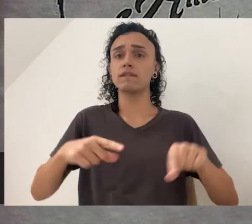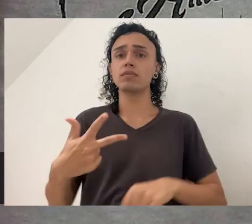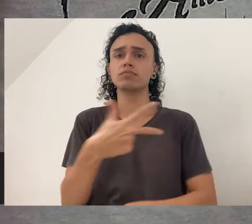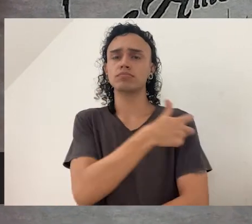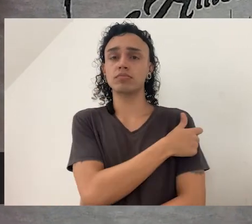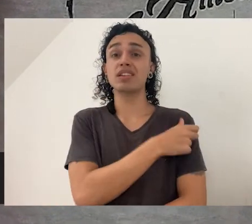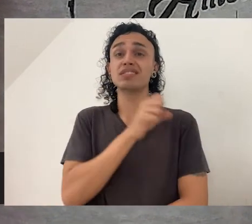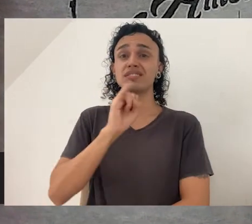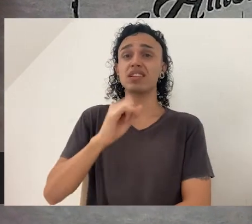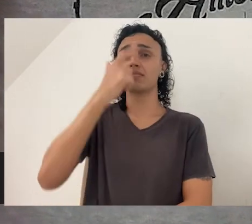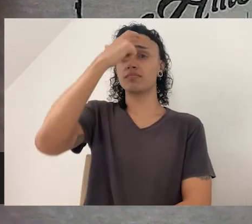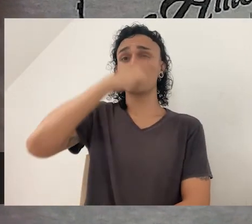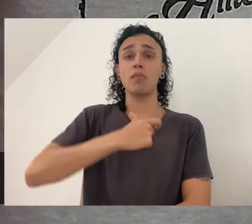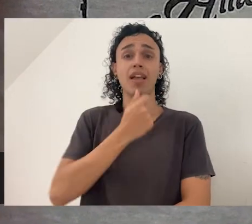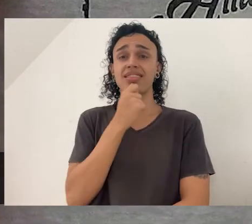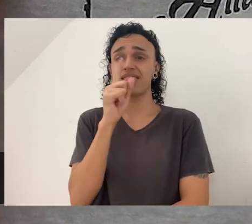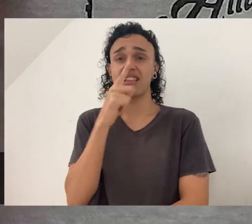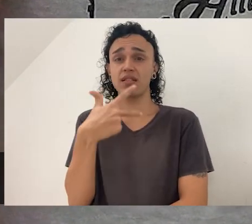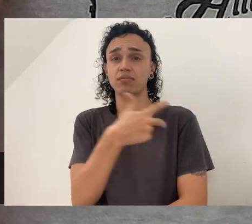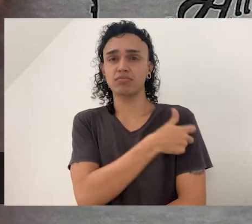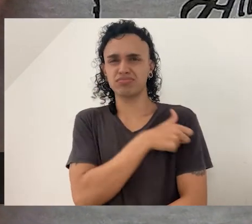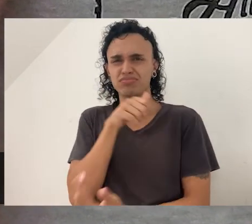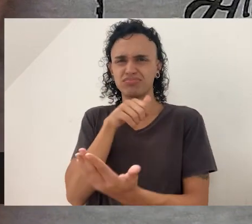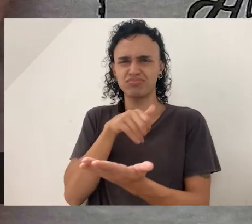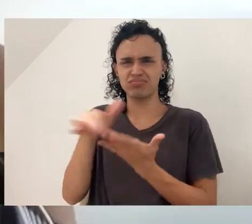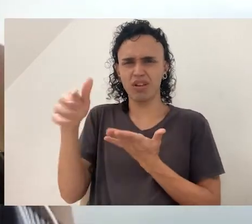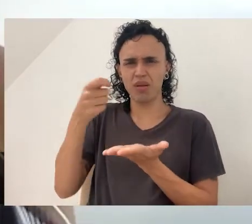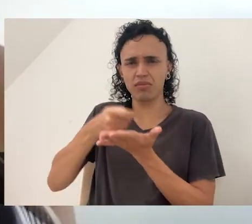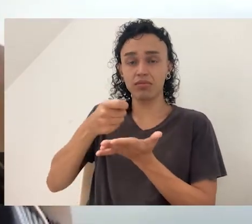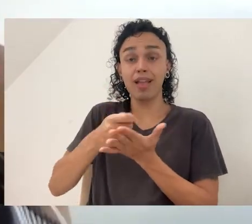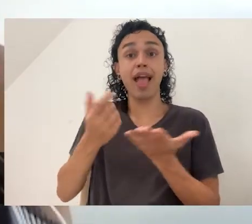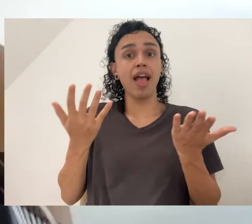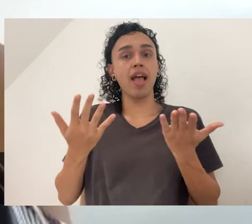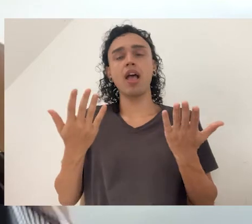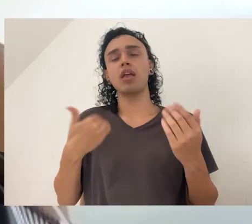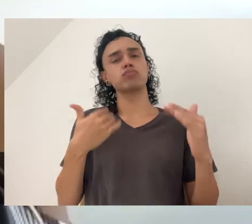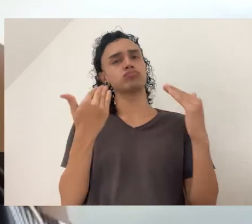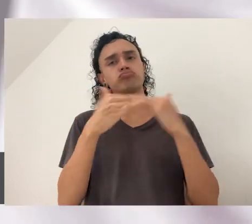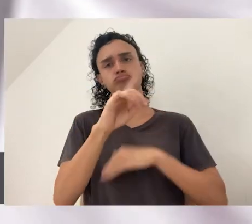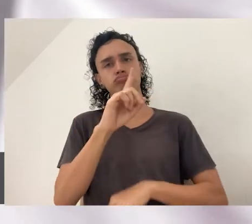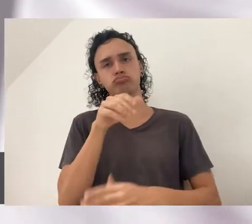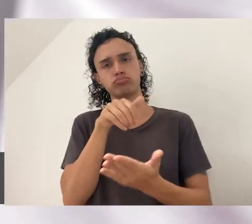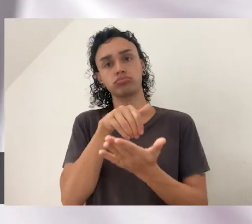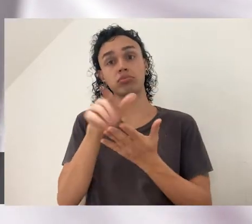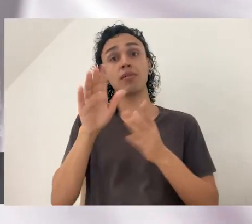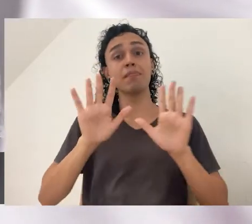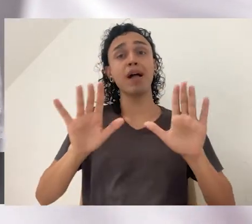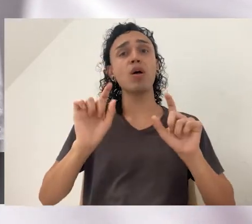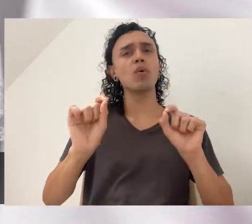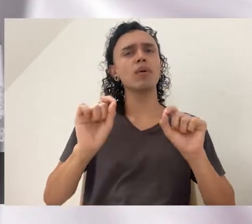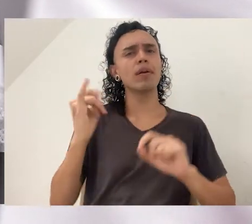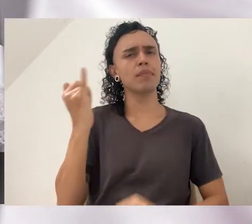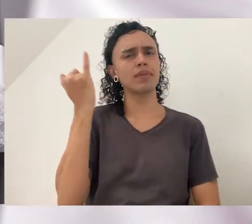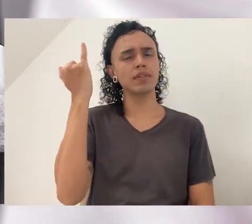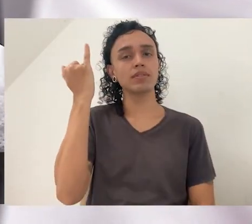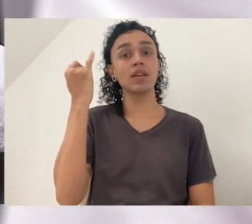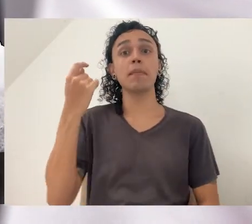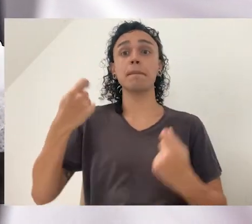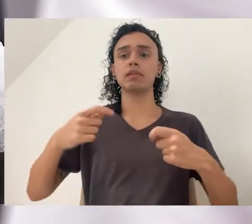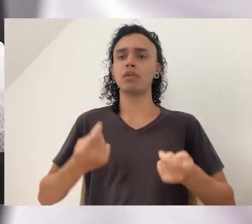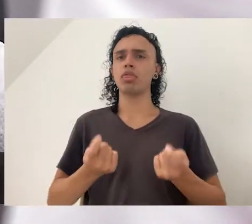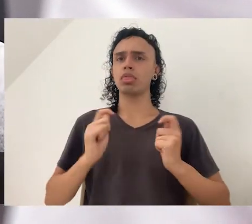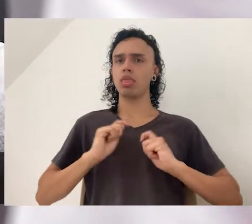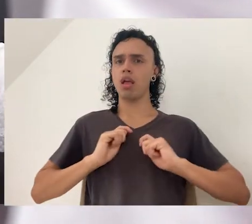O funcionário que ainda não se vacinou deveria ser demitido? Eu não concordo com demissão. Agora, é aquela